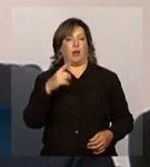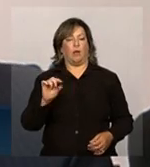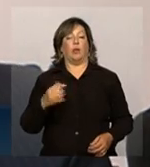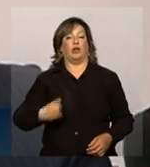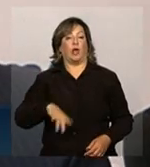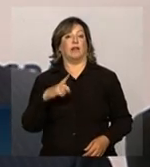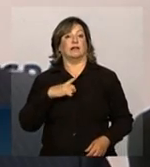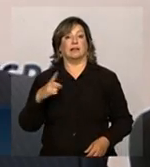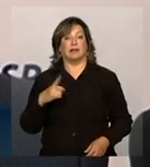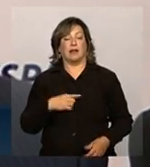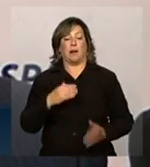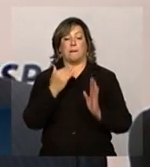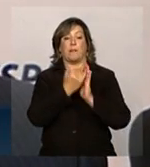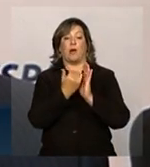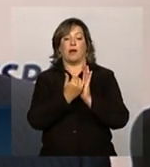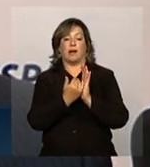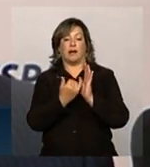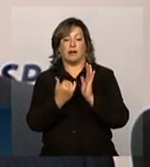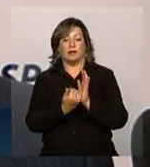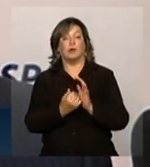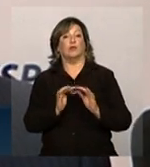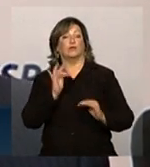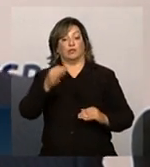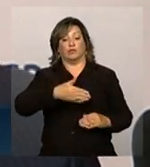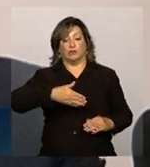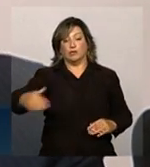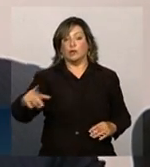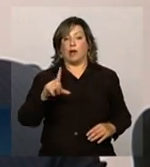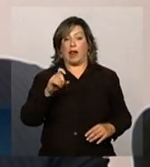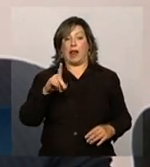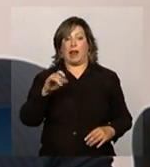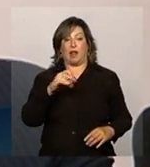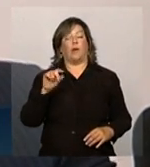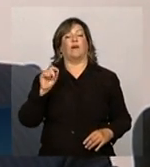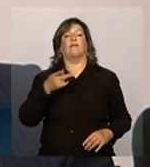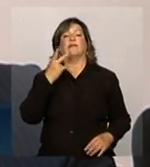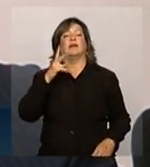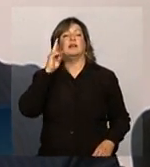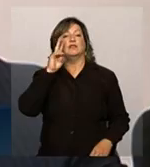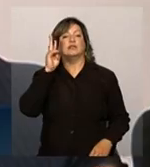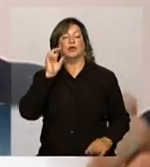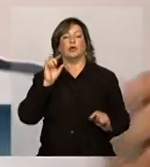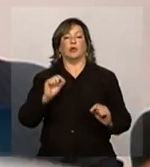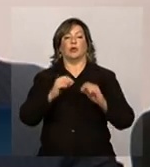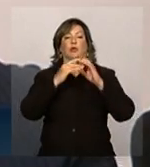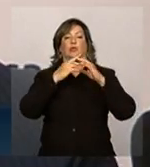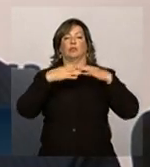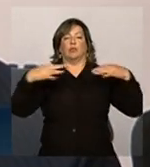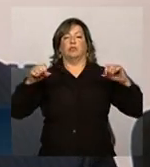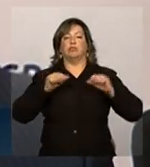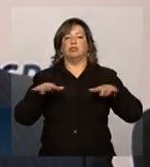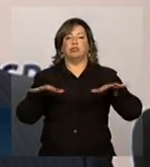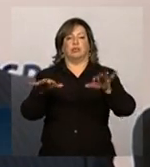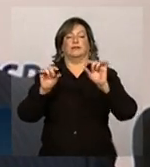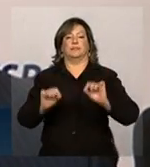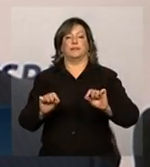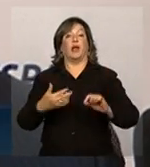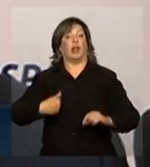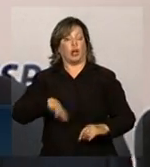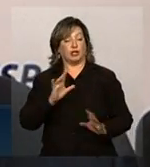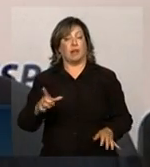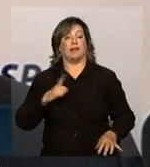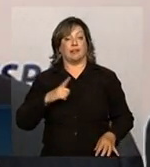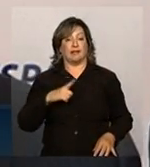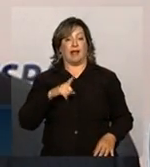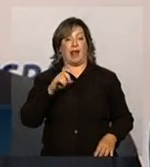temos já uma programação dos futuros leilões que diz respeito à transmissão. Nós já temos um leilão